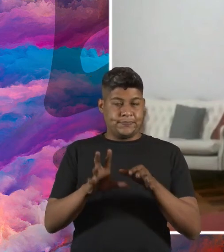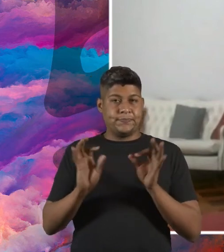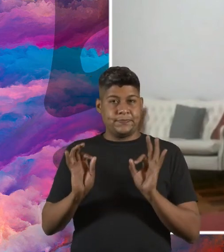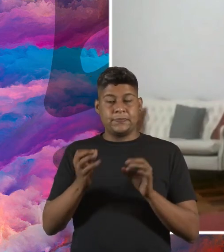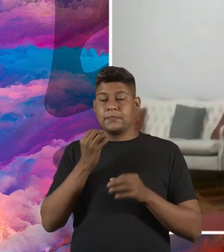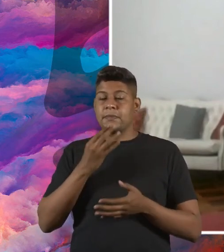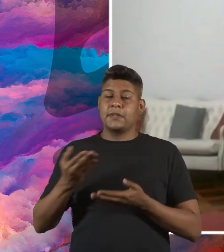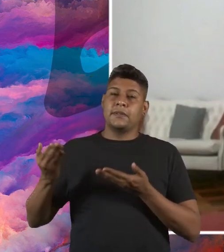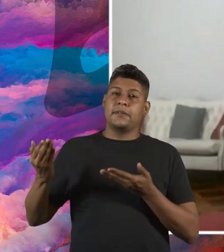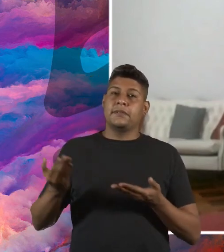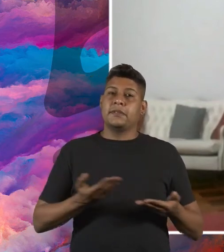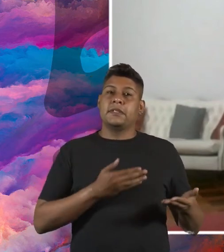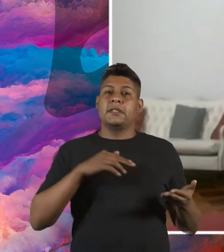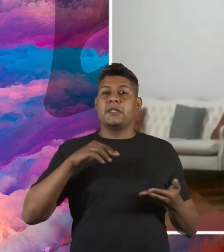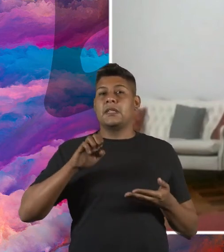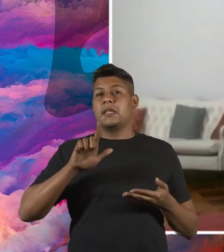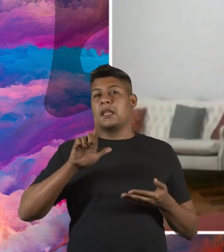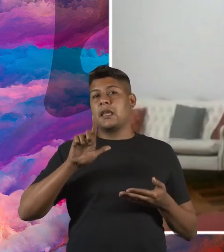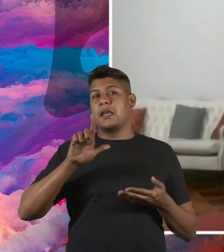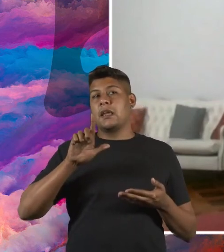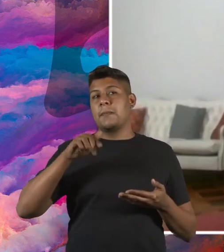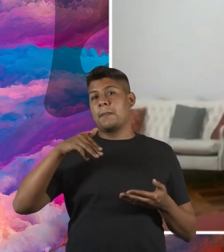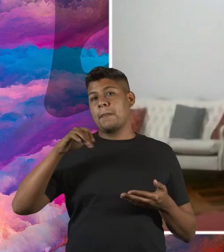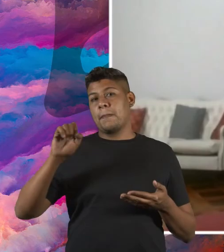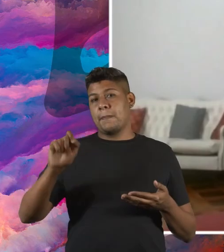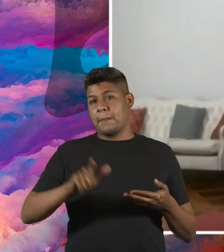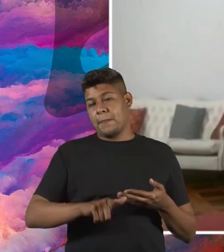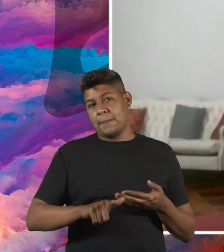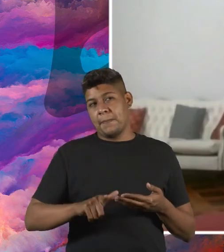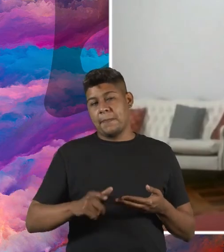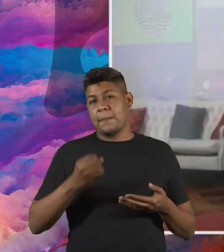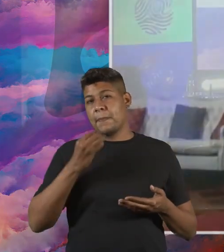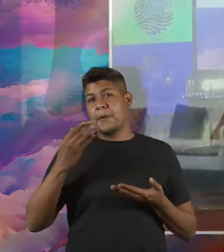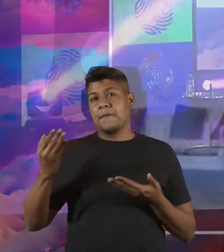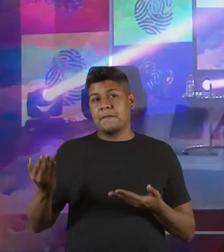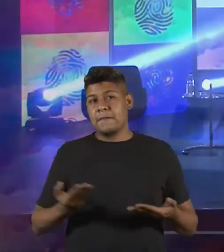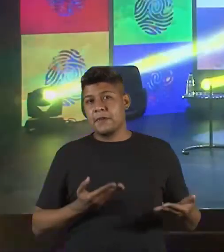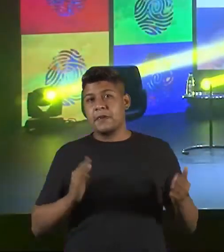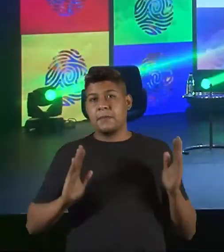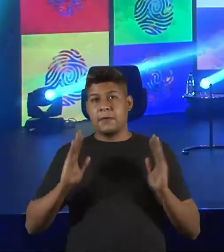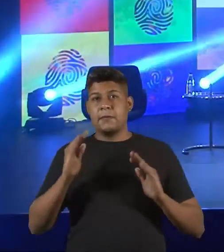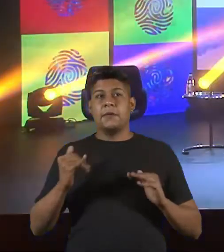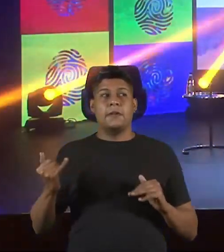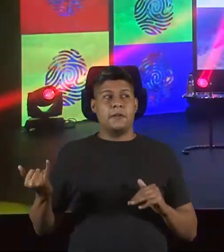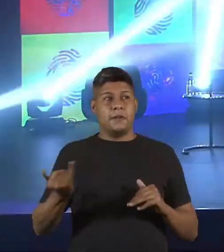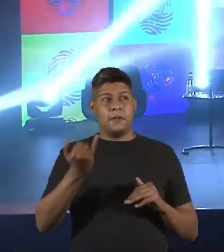Bem-vinda, Nelvia, obrigada por estar com a gente nesse momento tão importante.